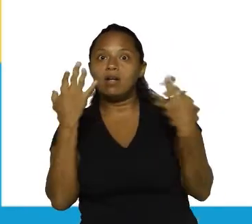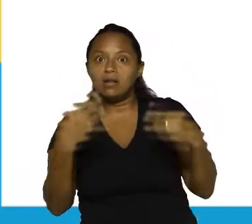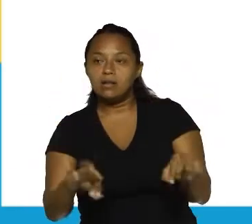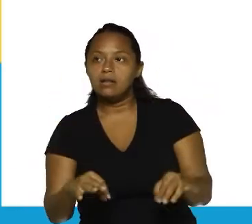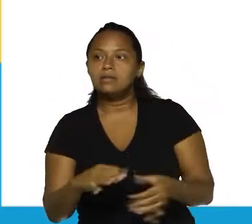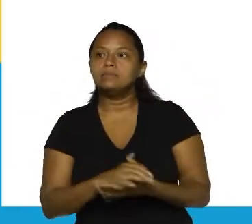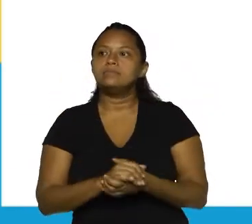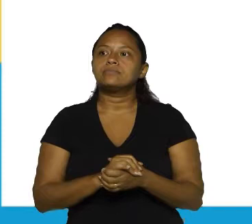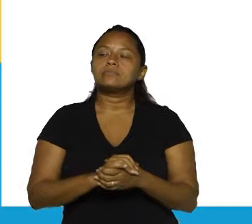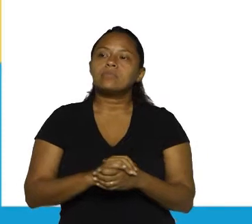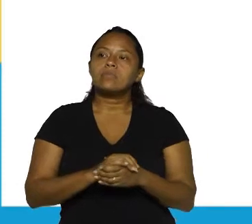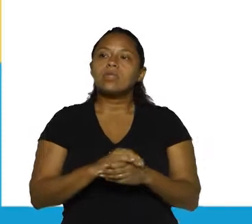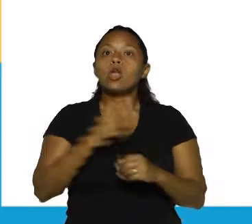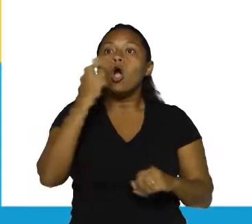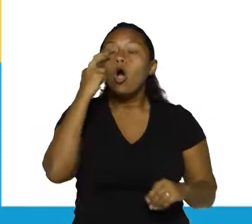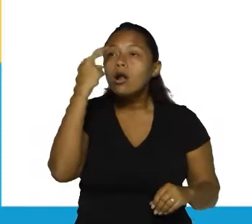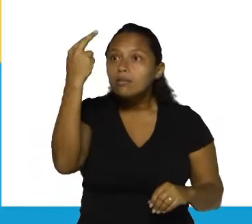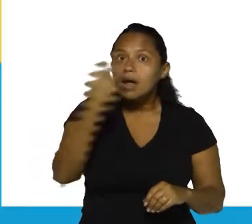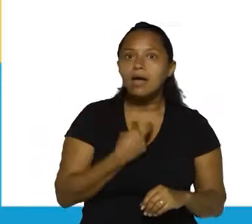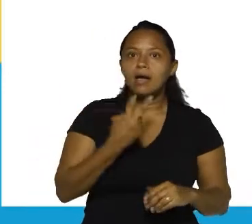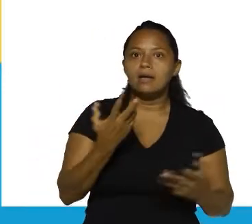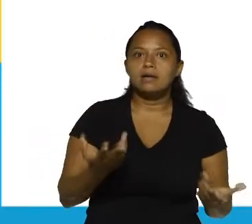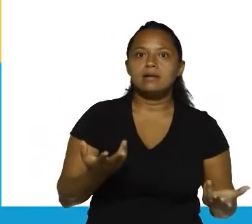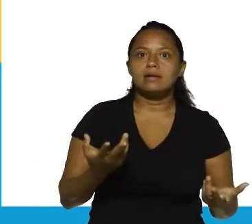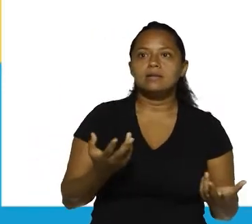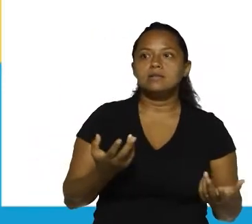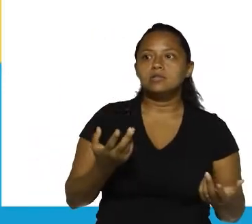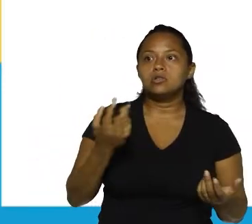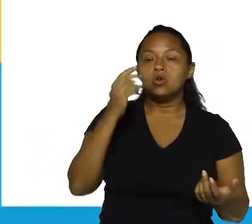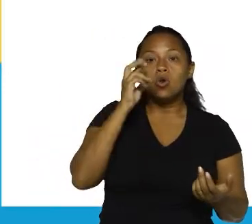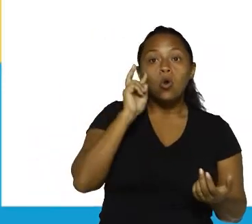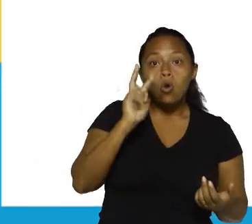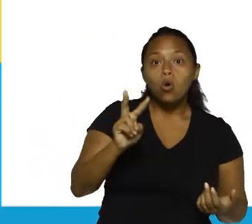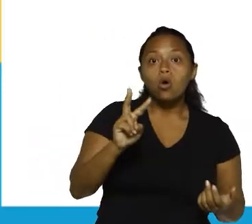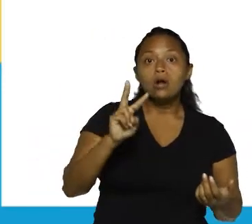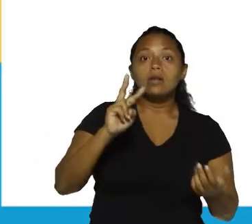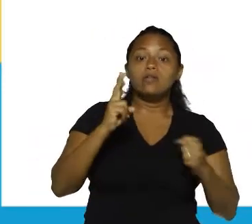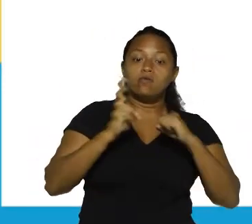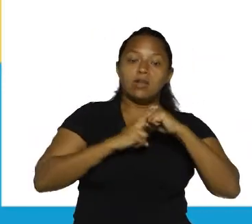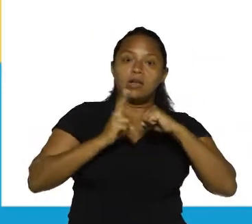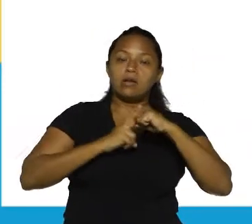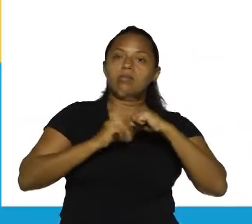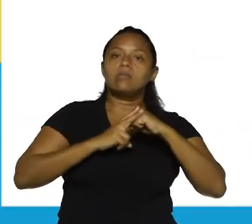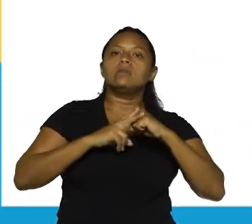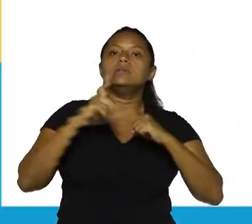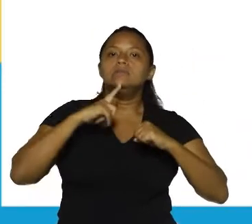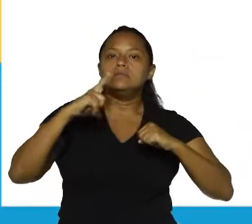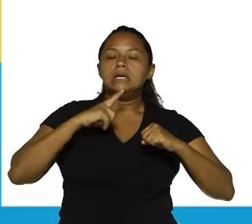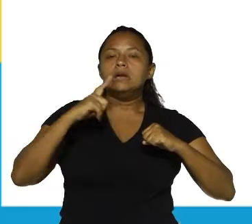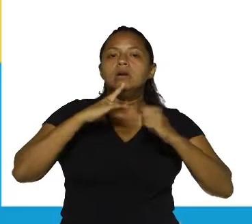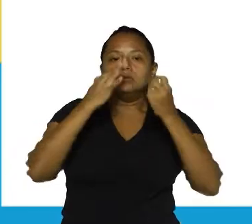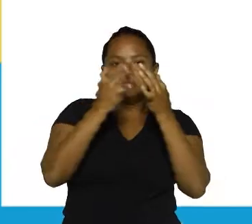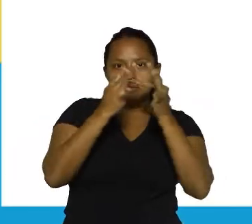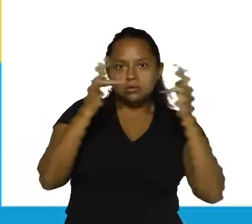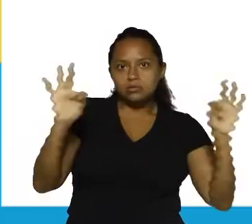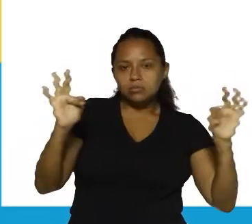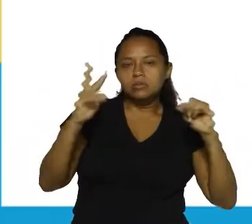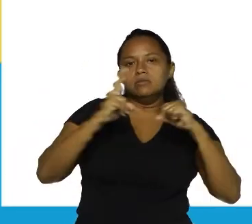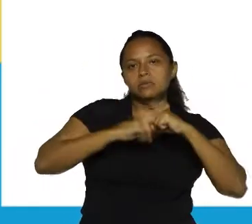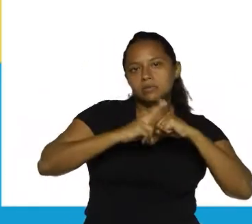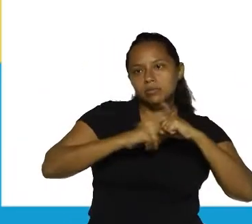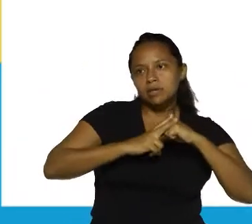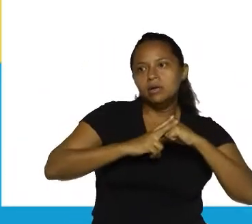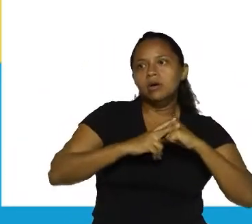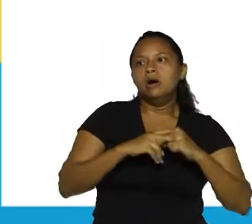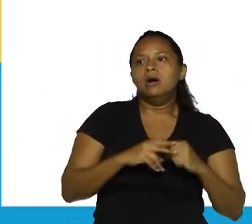algo. Olhe para cá. Esse olha aqui, verbo olhar, então, nós temos uma frase verbal.